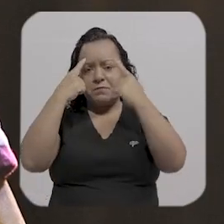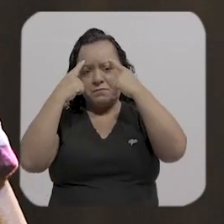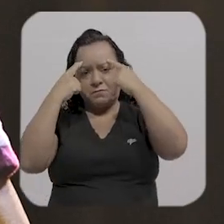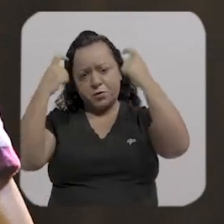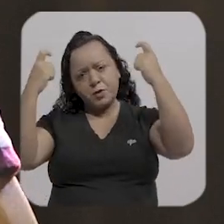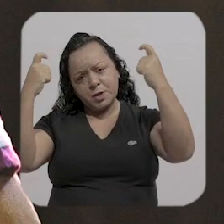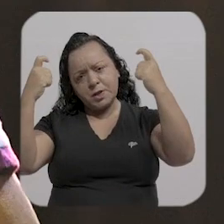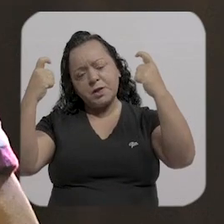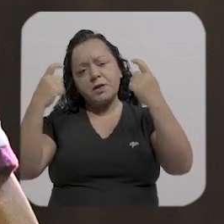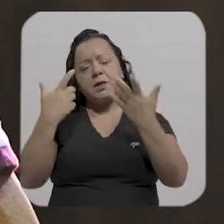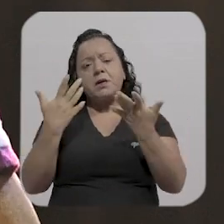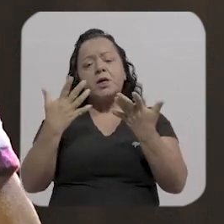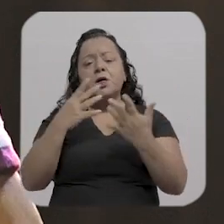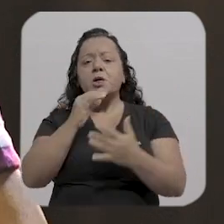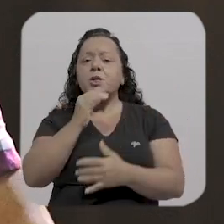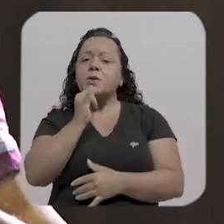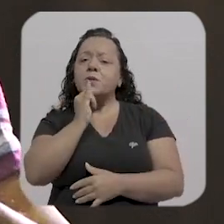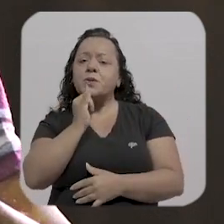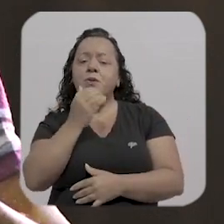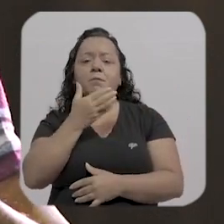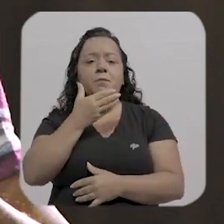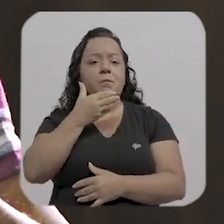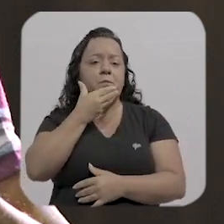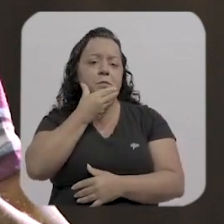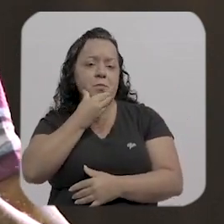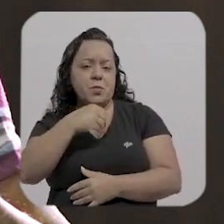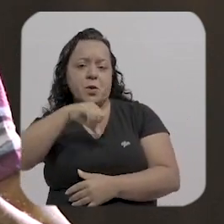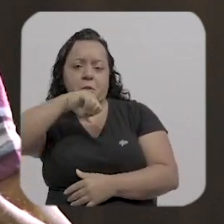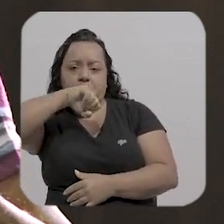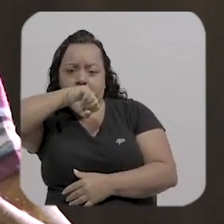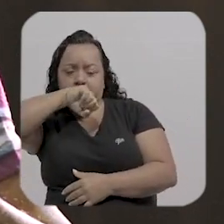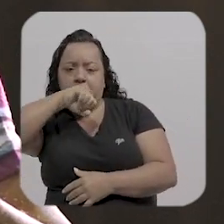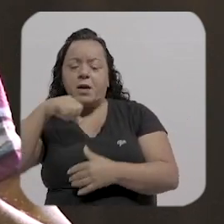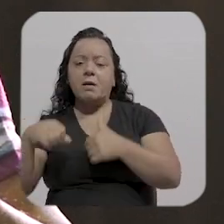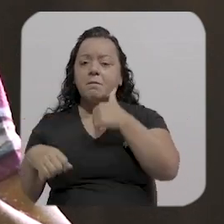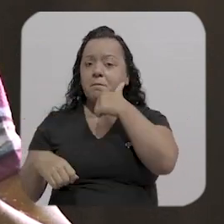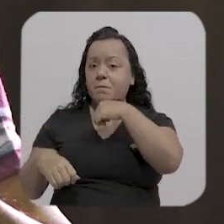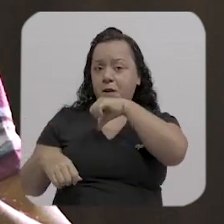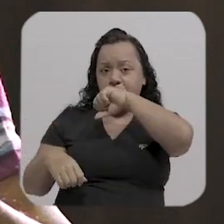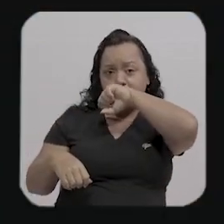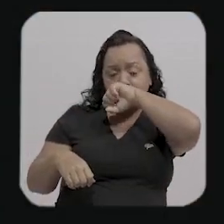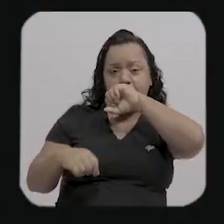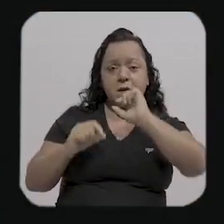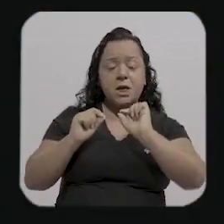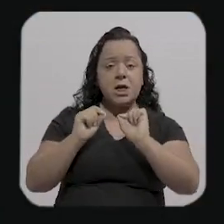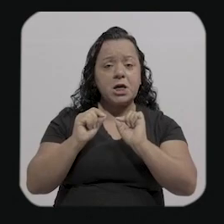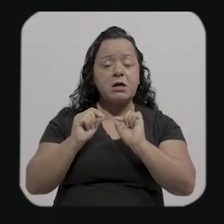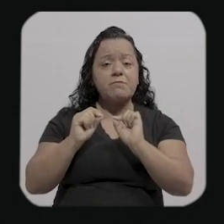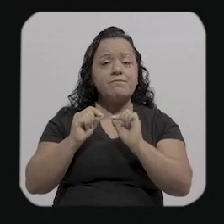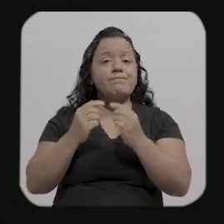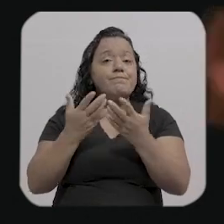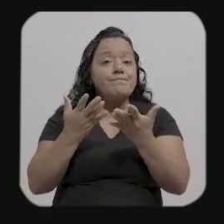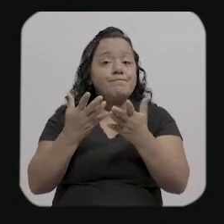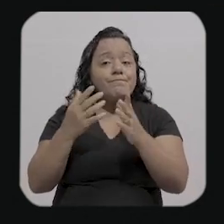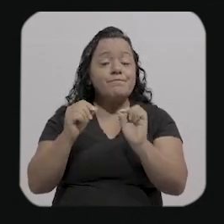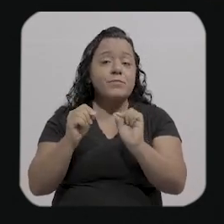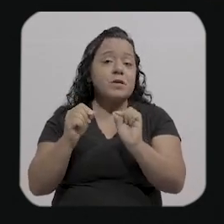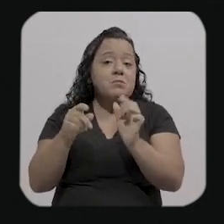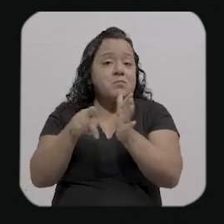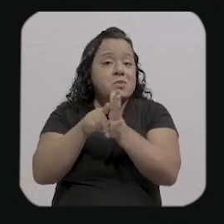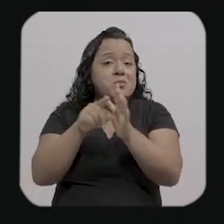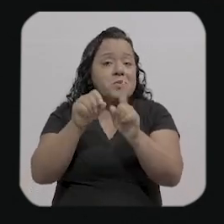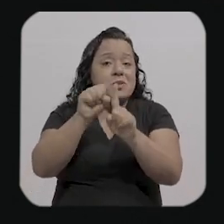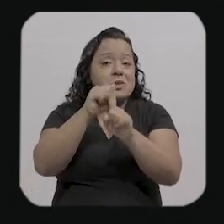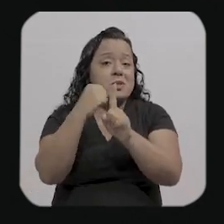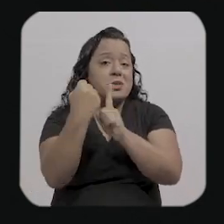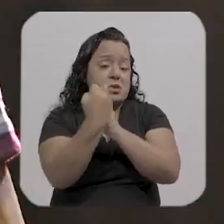violência, né? De meu pai com a minha mãe, que é algo fruto dessa sociedade que a gente